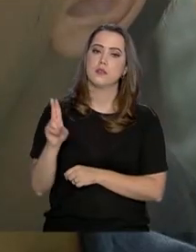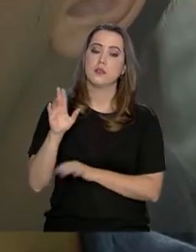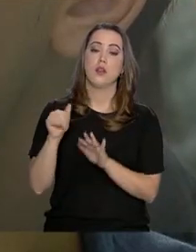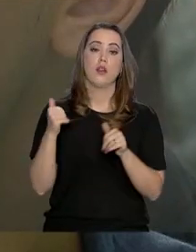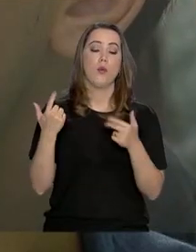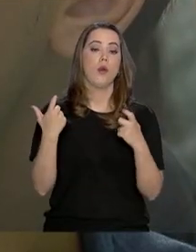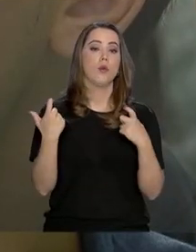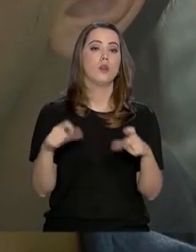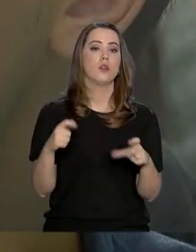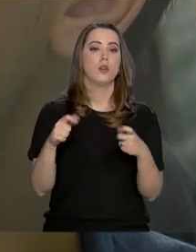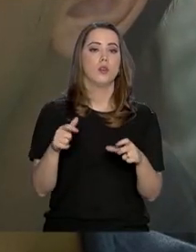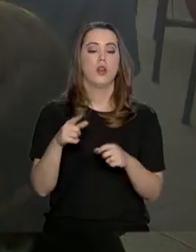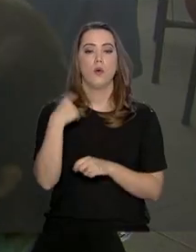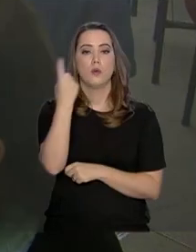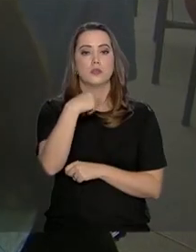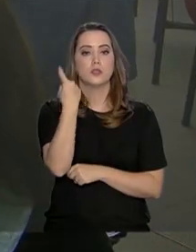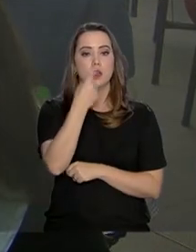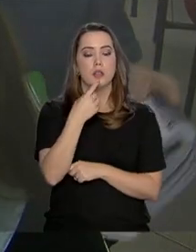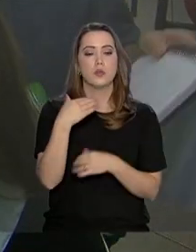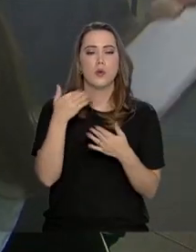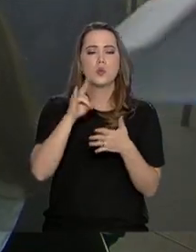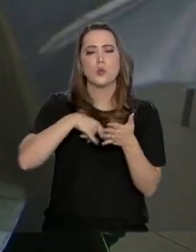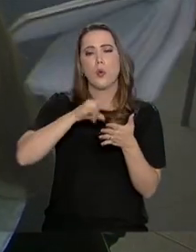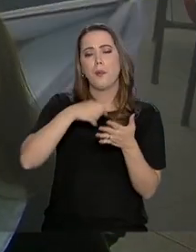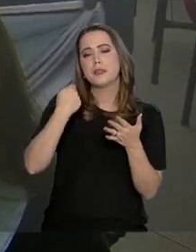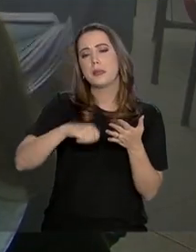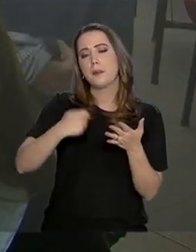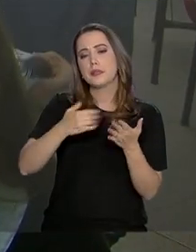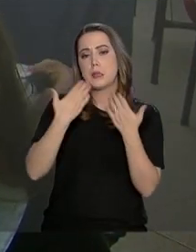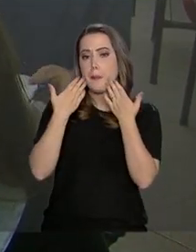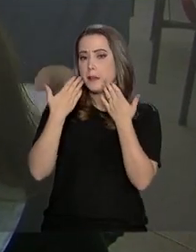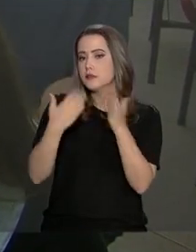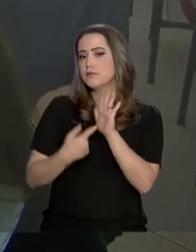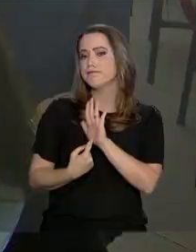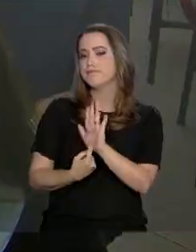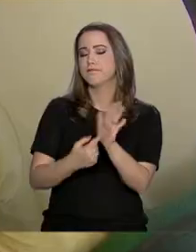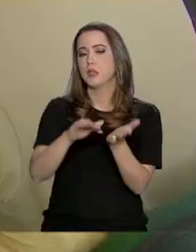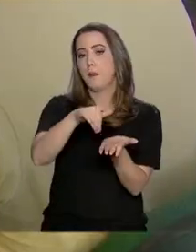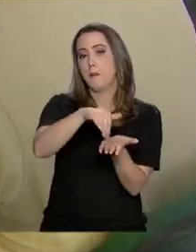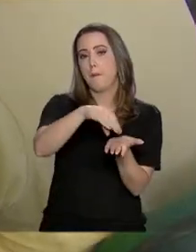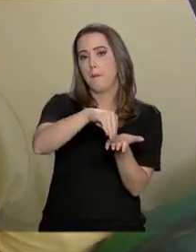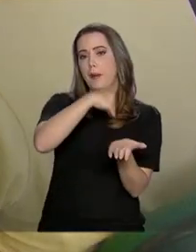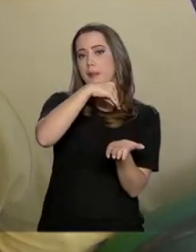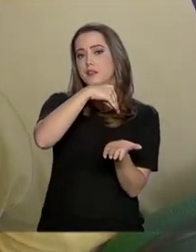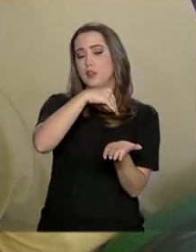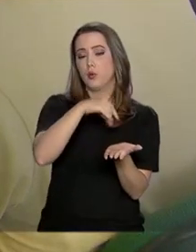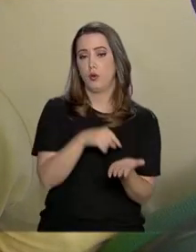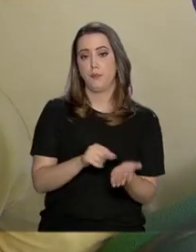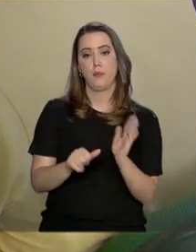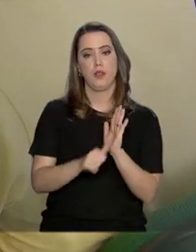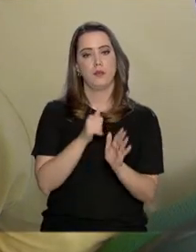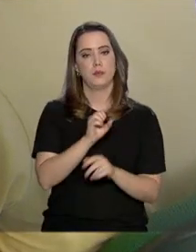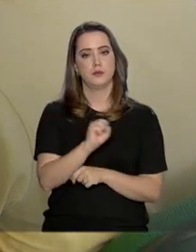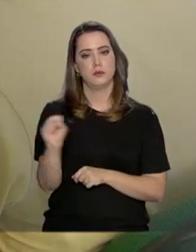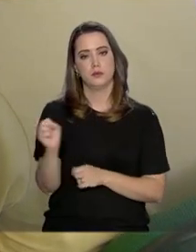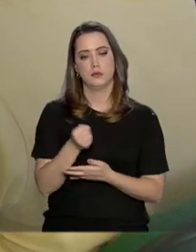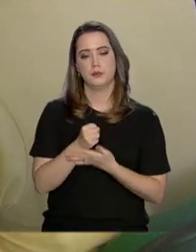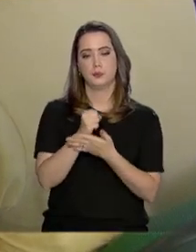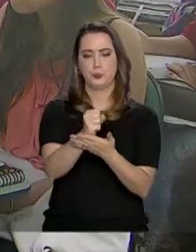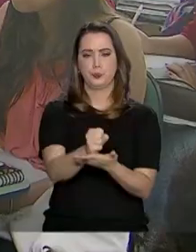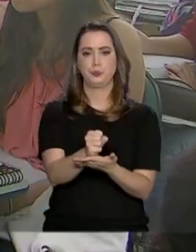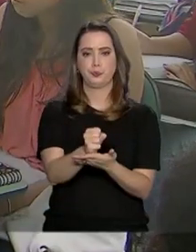qual o local, o horário e os documentos necessários para a matrícula. Nesse primeiro semestre serão